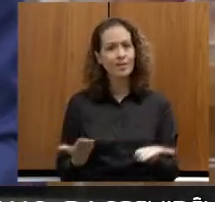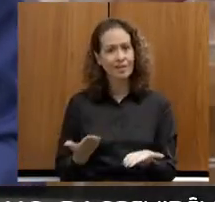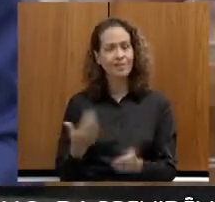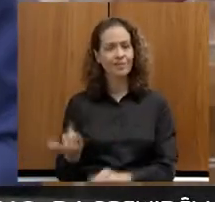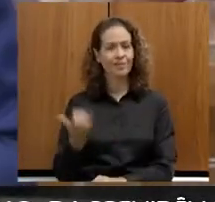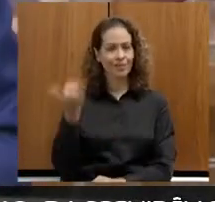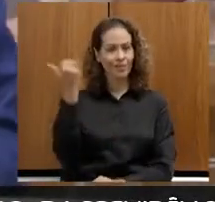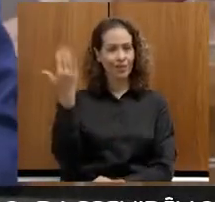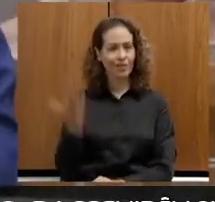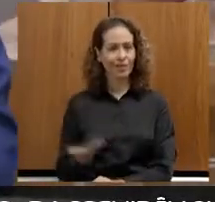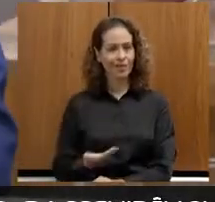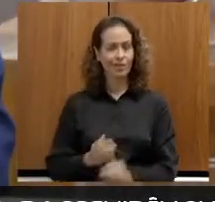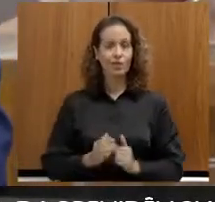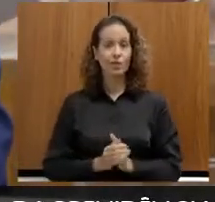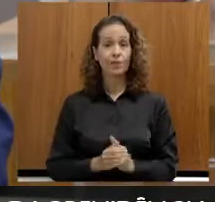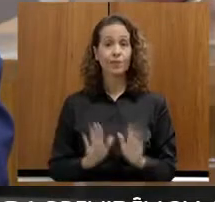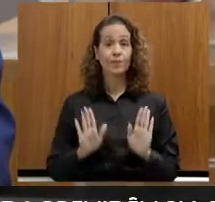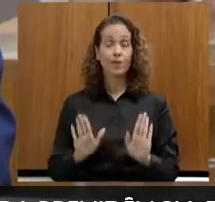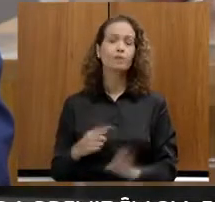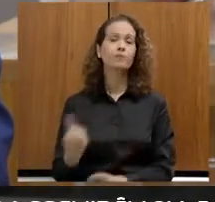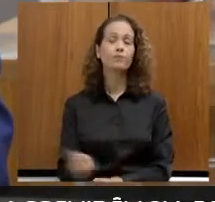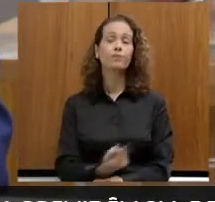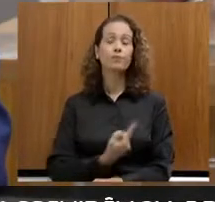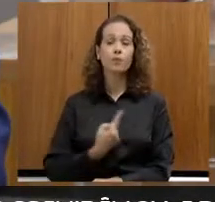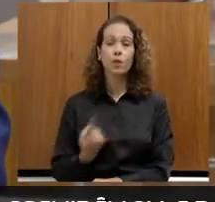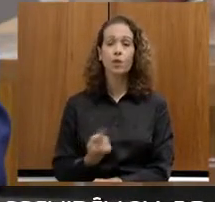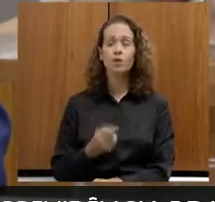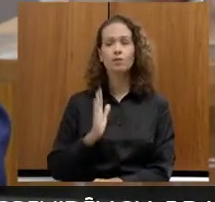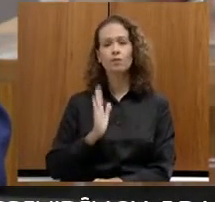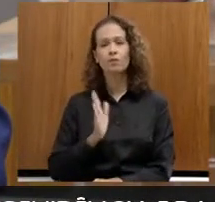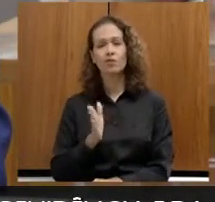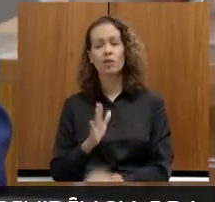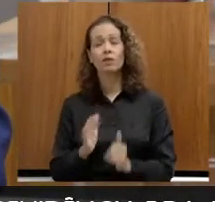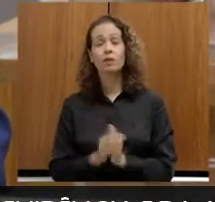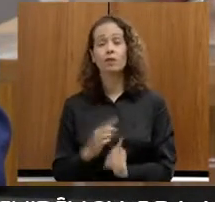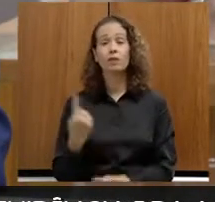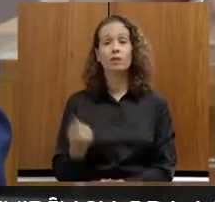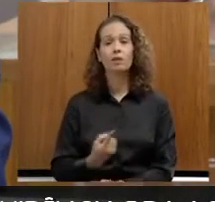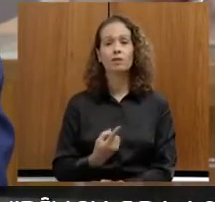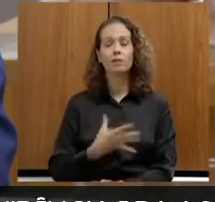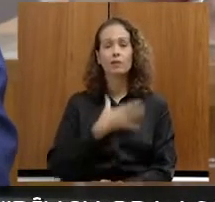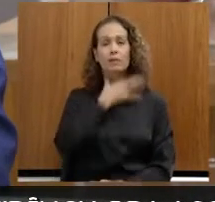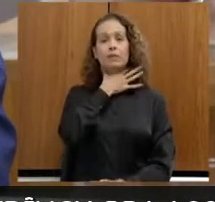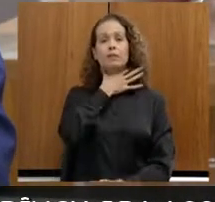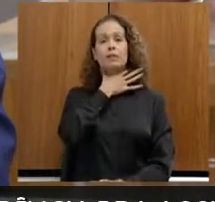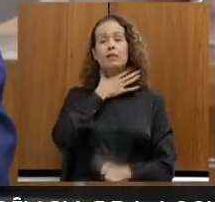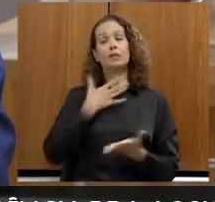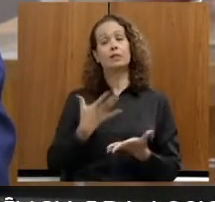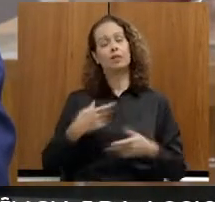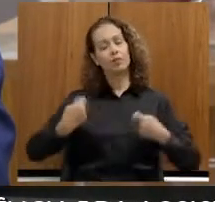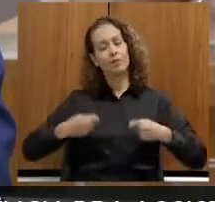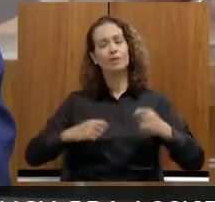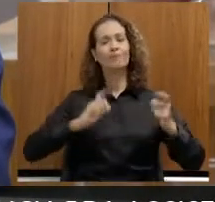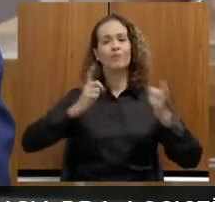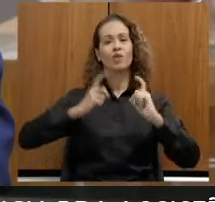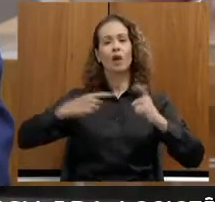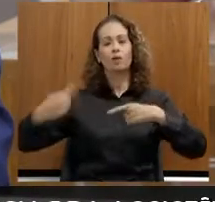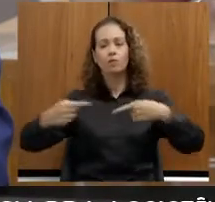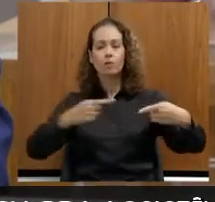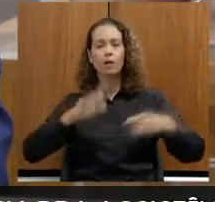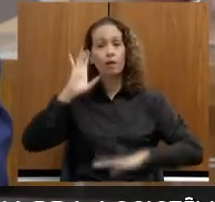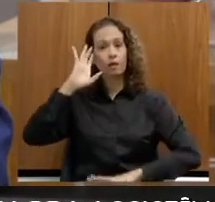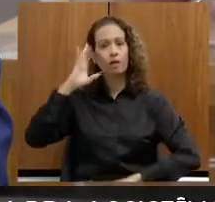serviço, o fato é que nós estamos, como o velho ditado, entre a cruz e a espada e nada melhor do que o diálogo, nada melhor do que